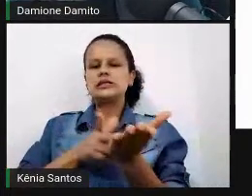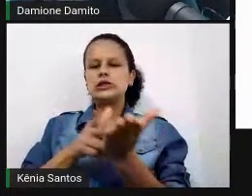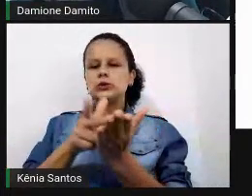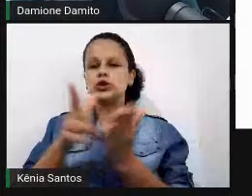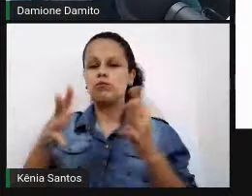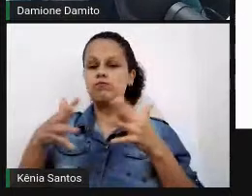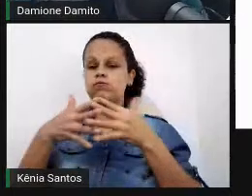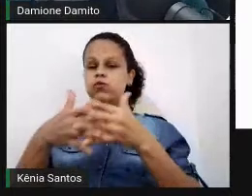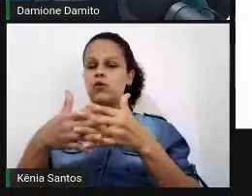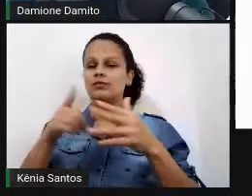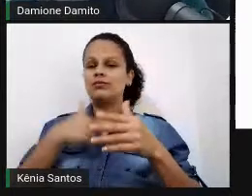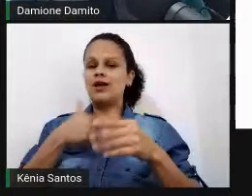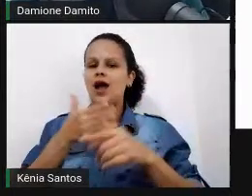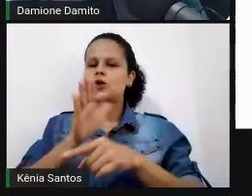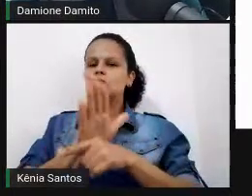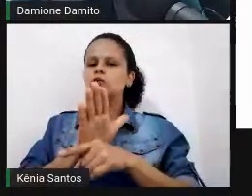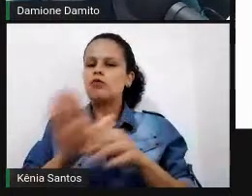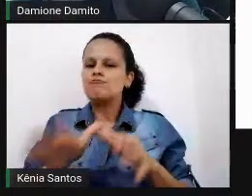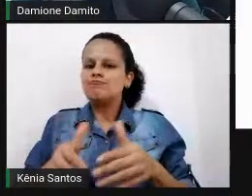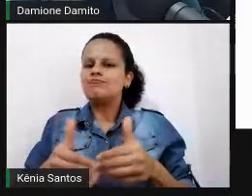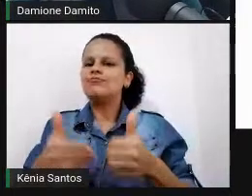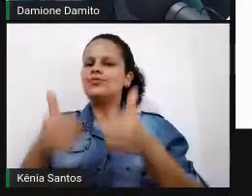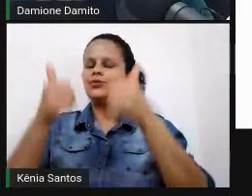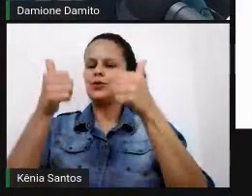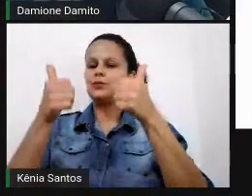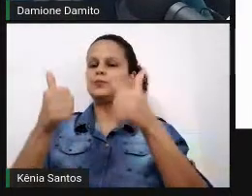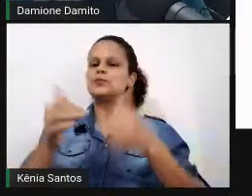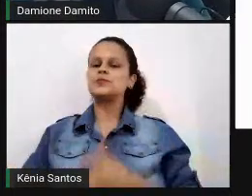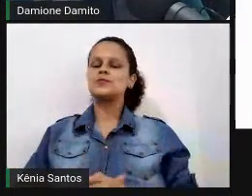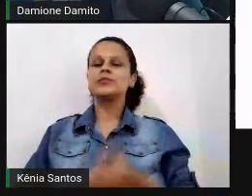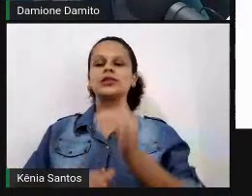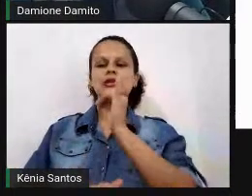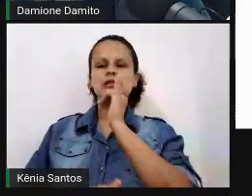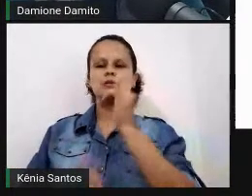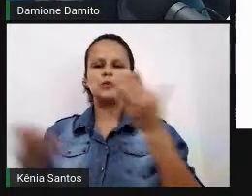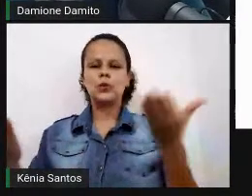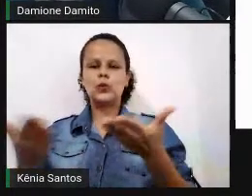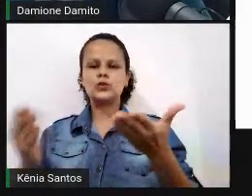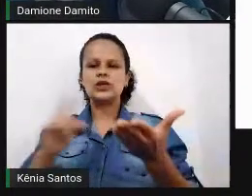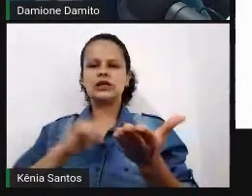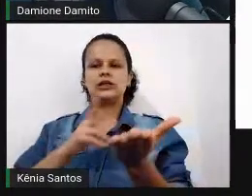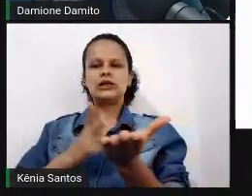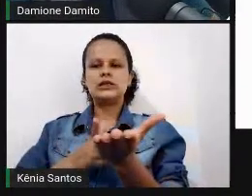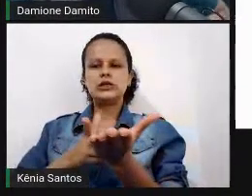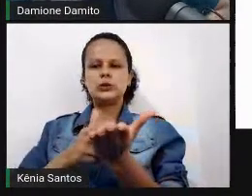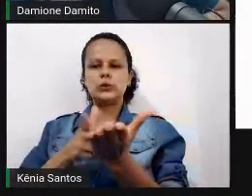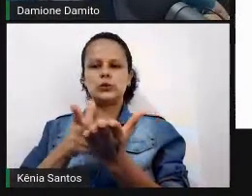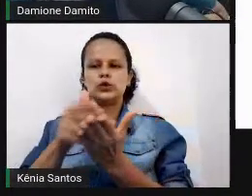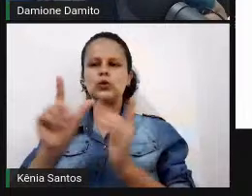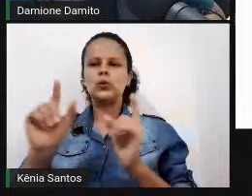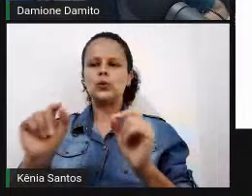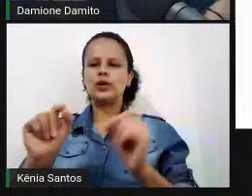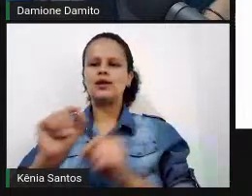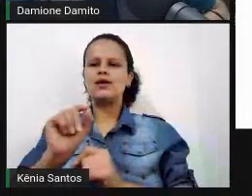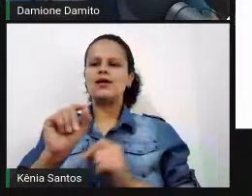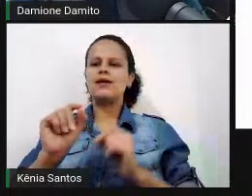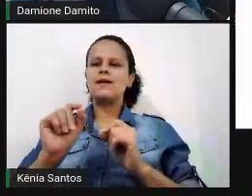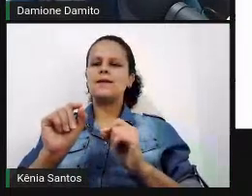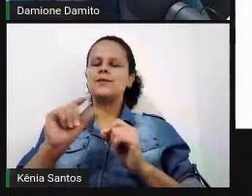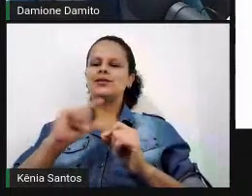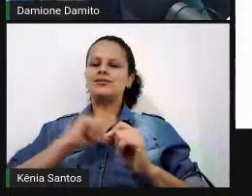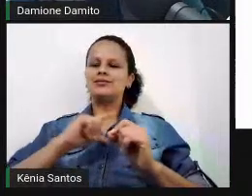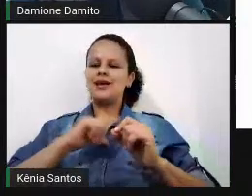Então, por exemplo, hoje se ouve falar bastante das cirurgias bariátricas, né? Aquelas cirurgias que reduzem o estômago,